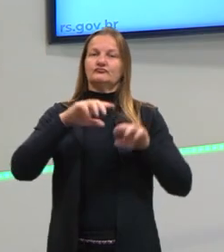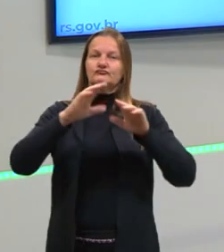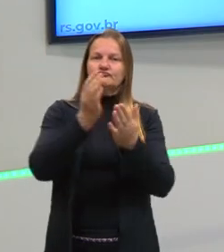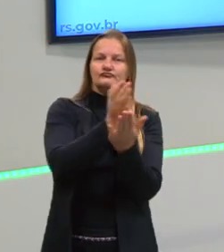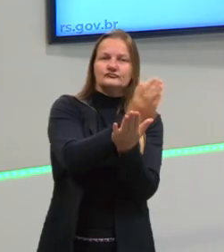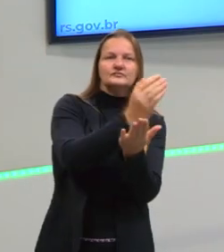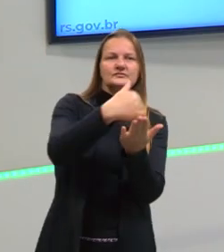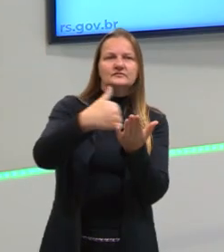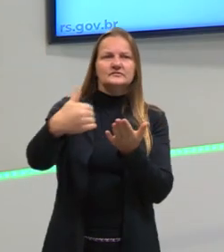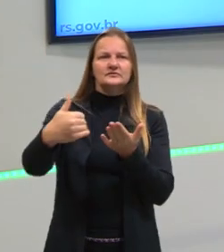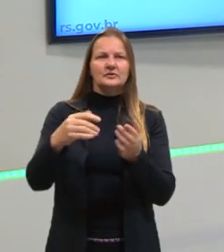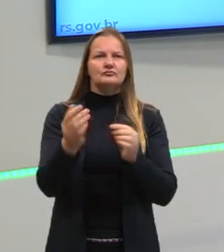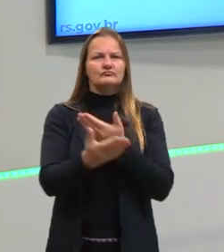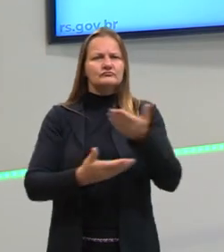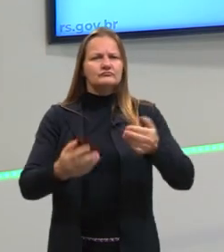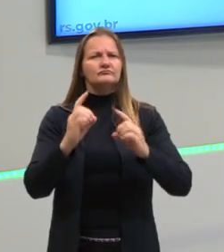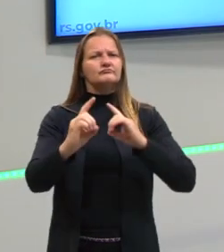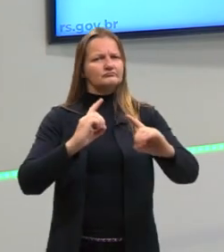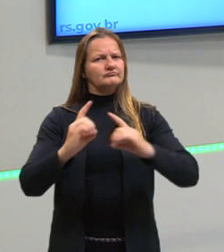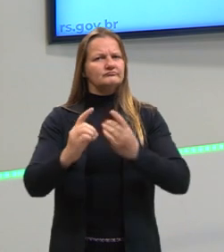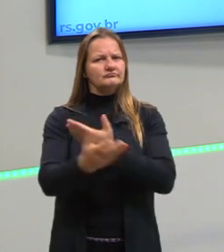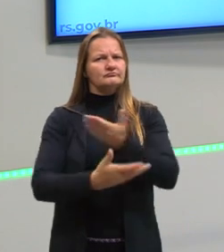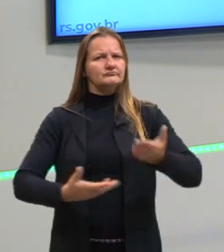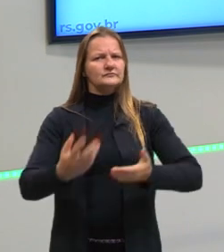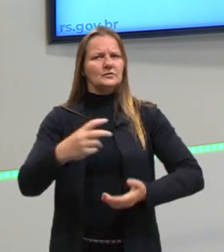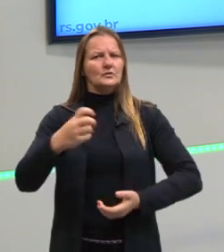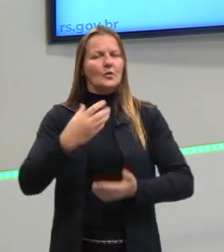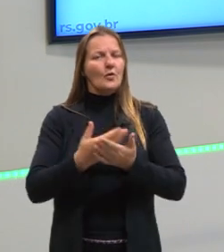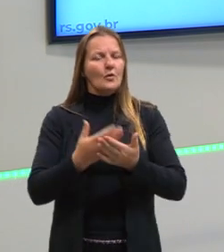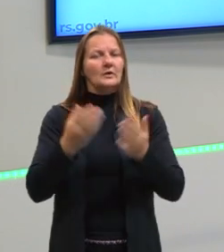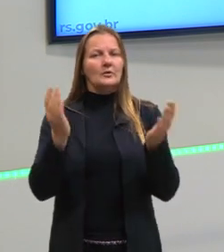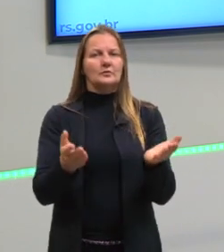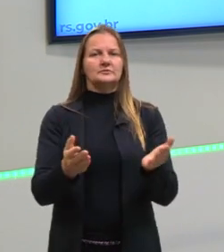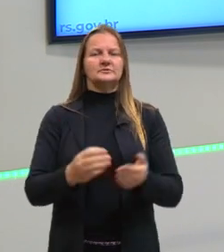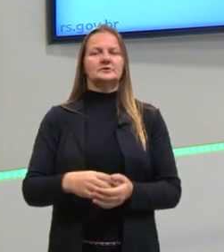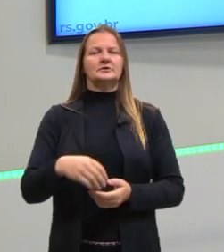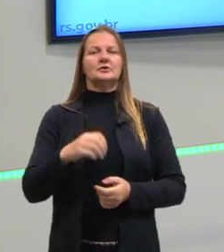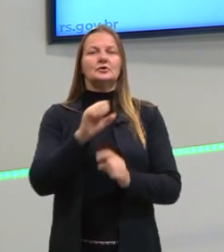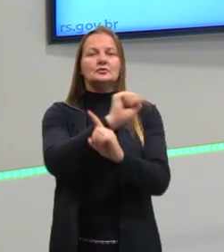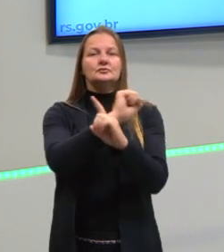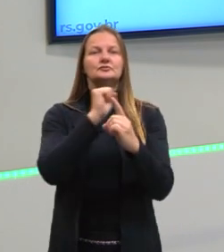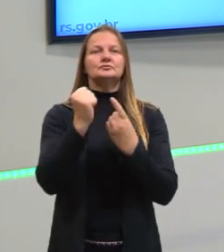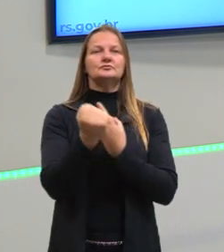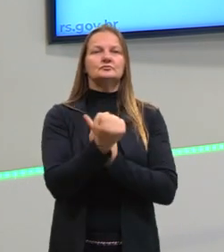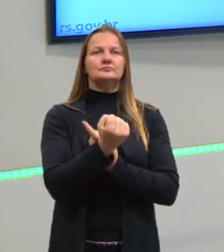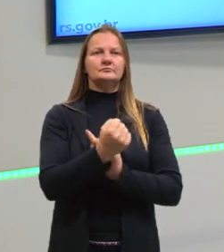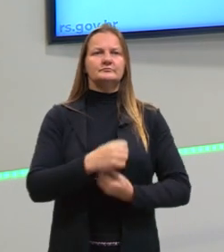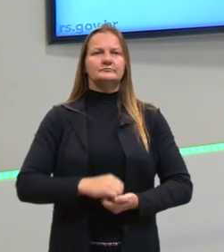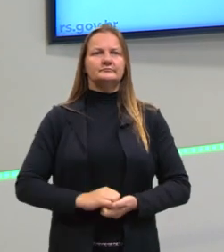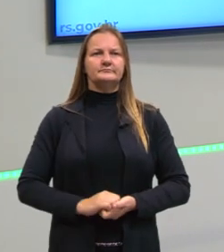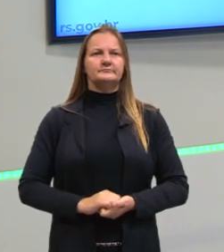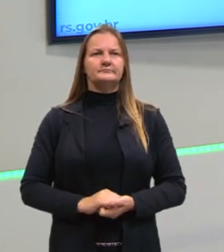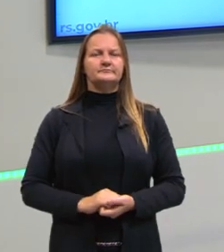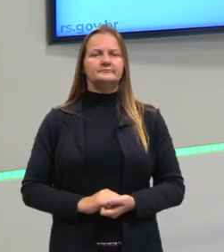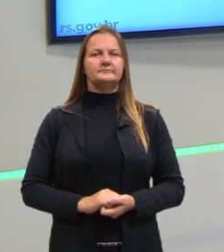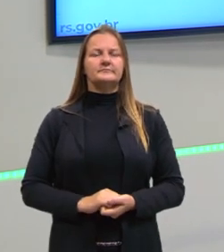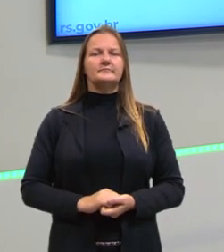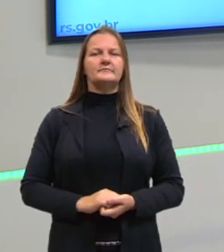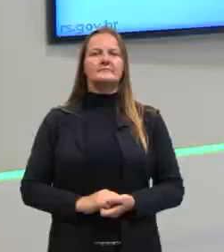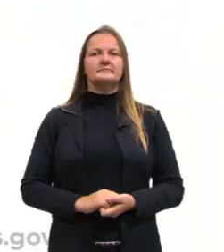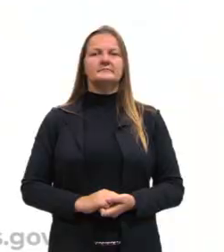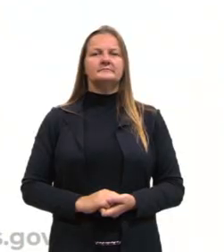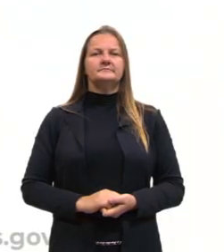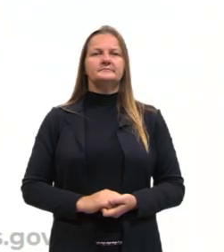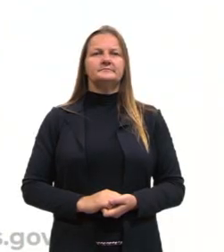tentar discutir um pouco sobre a nossa aula de hoje de sociologia. Para começarmos,